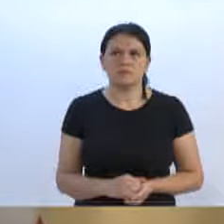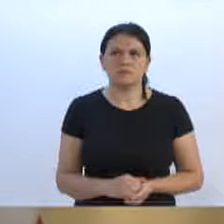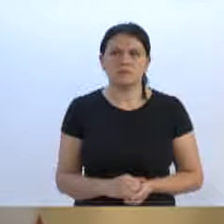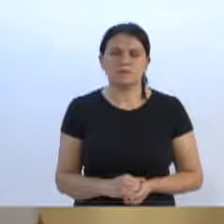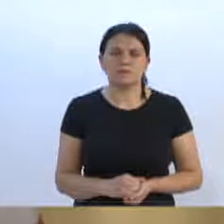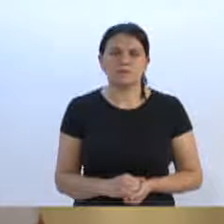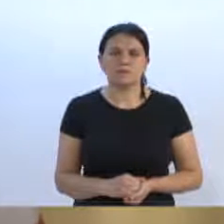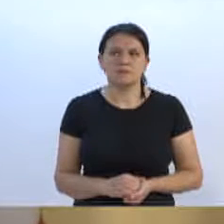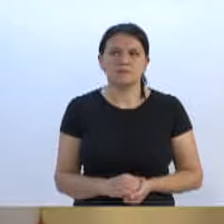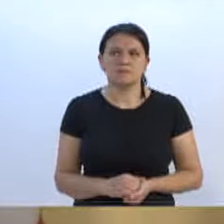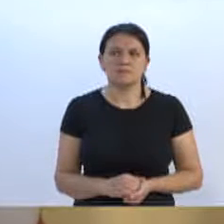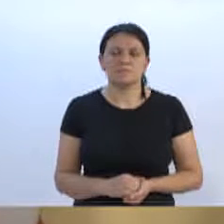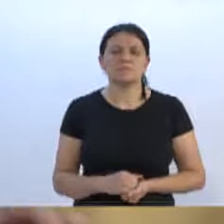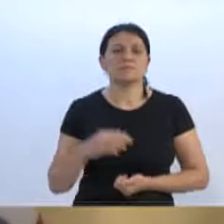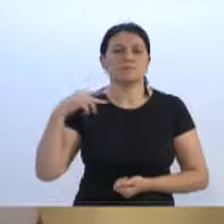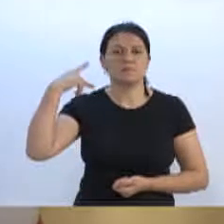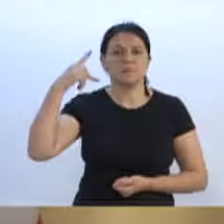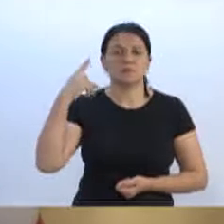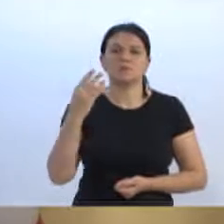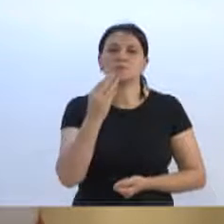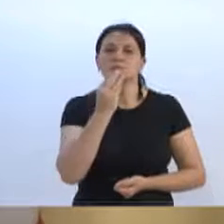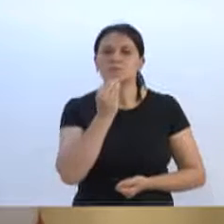Vereador Bruno Cunha,